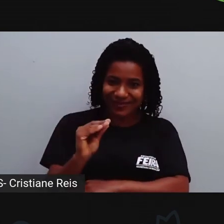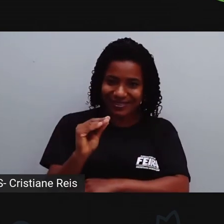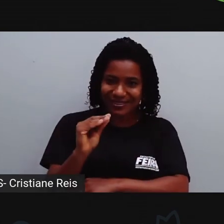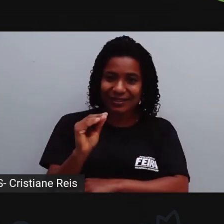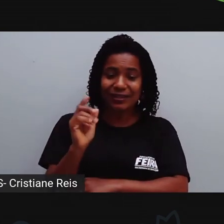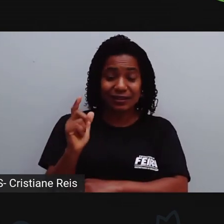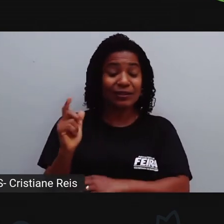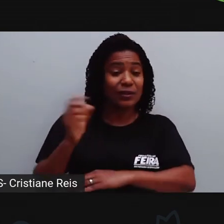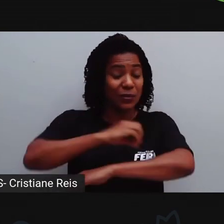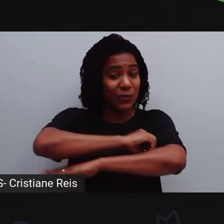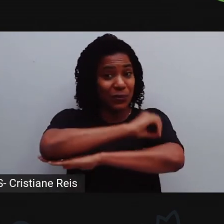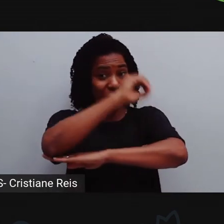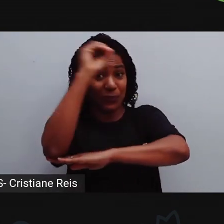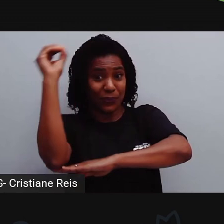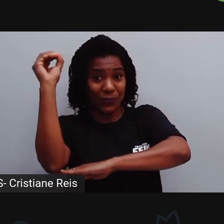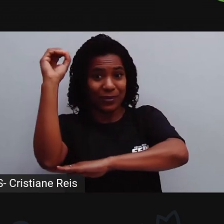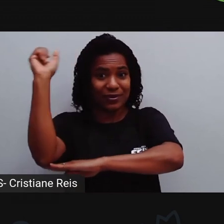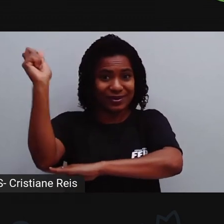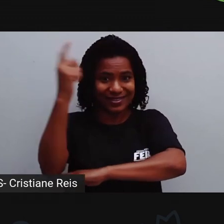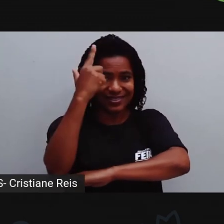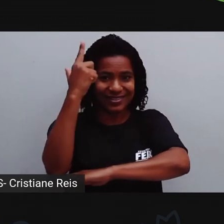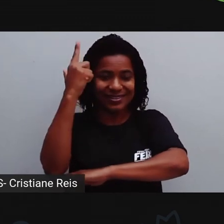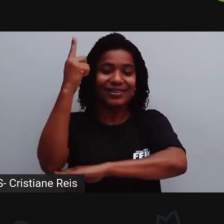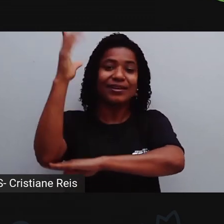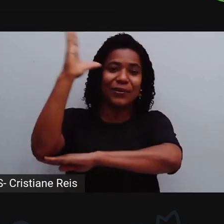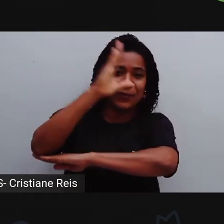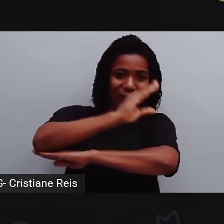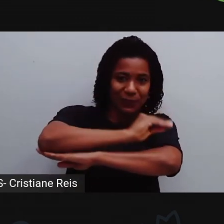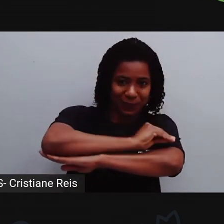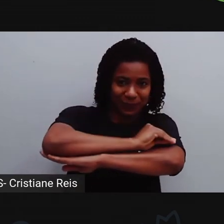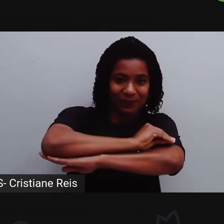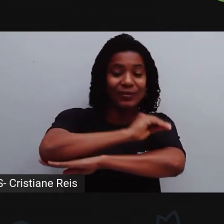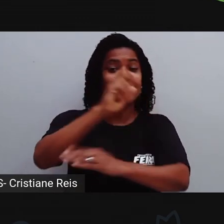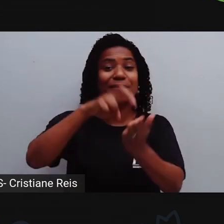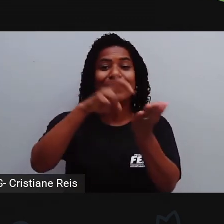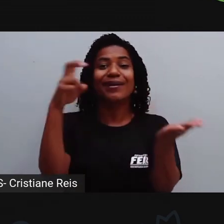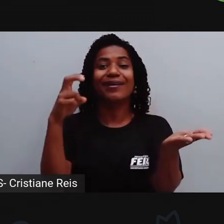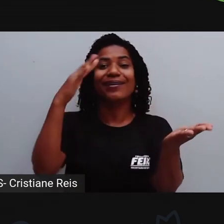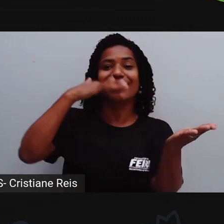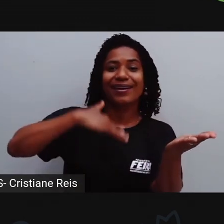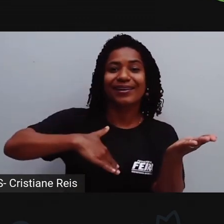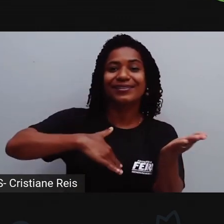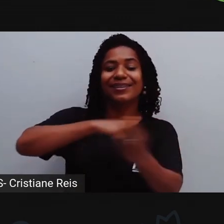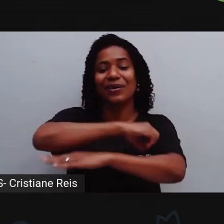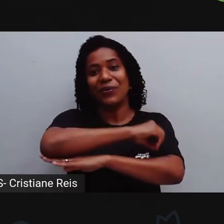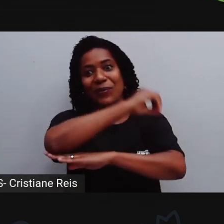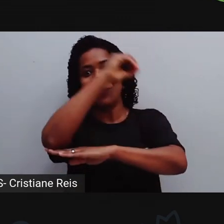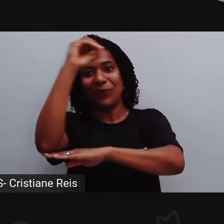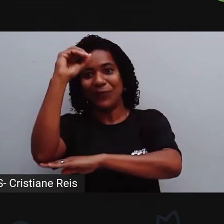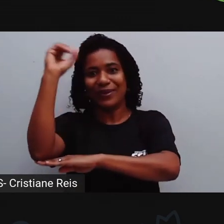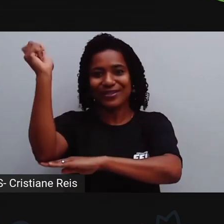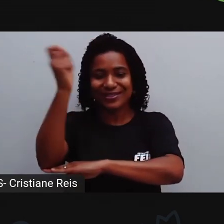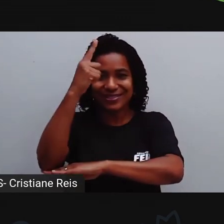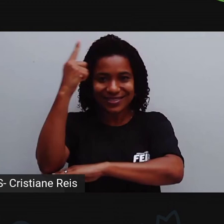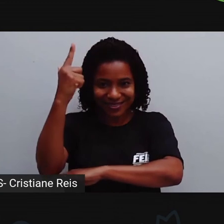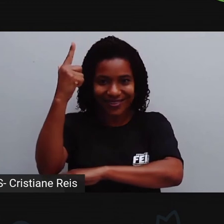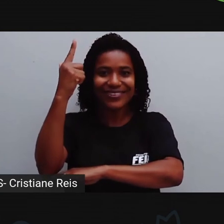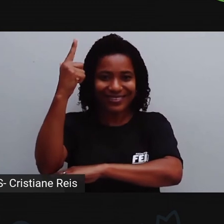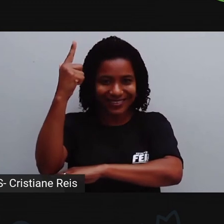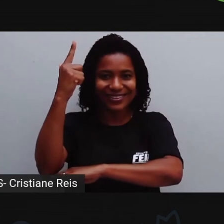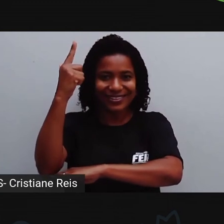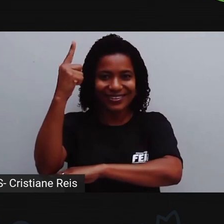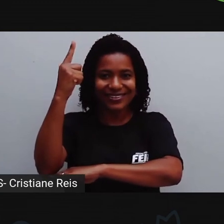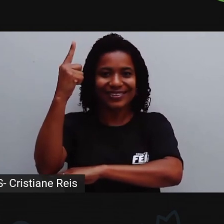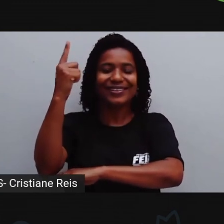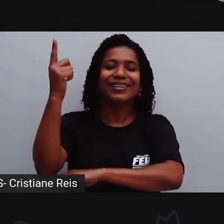parte escura. A parte clara é dividido manhã e tarde. Durante, então, a manhã e tarde, que é a parte clara que é do dia, né? Que é